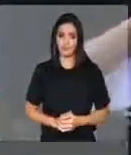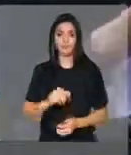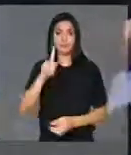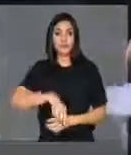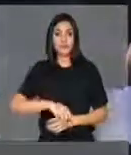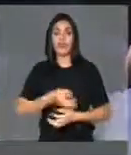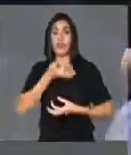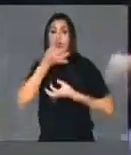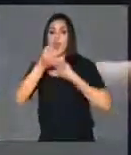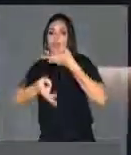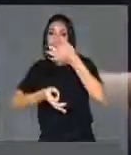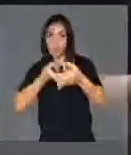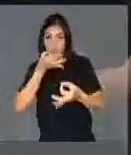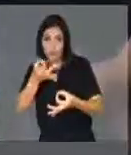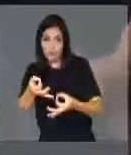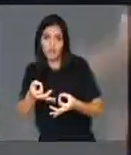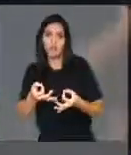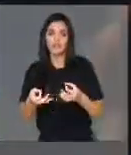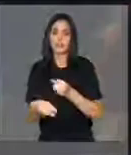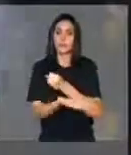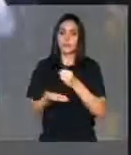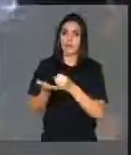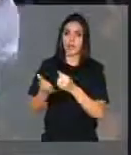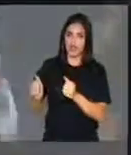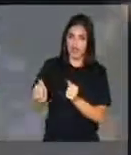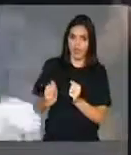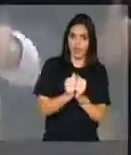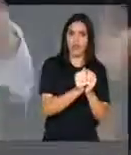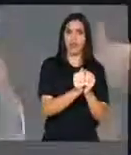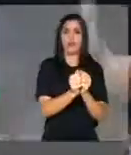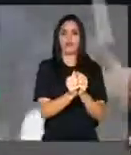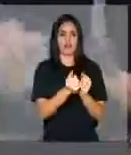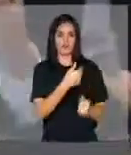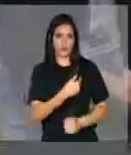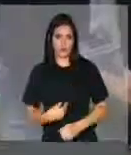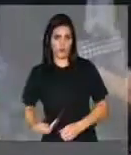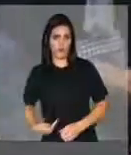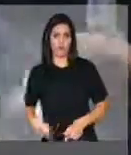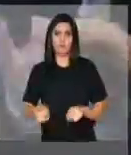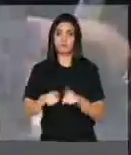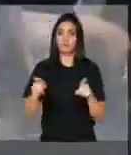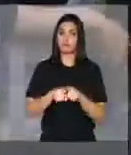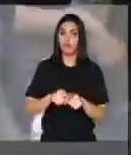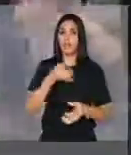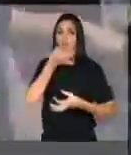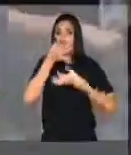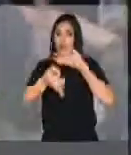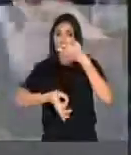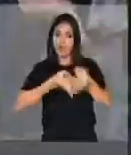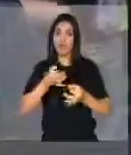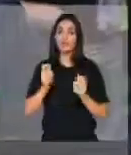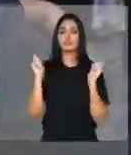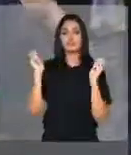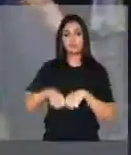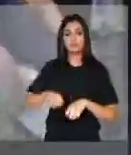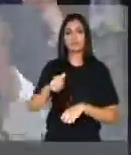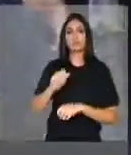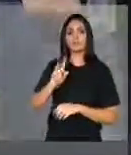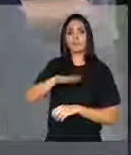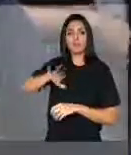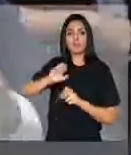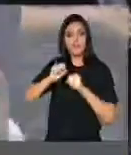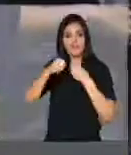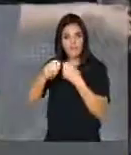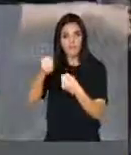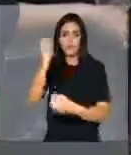terra os argumentos da base aliada, caem por terra os argumentos daqueles que dizem que isso é para defender o